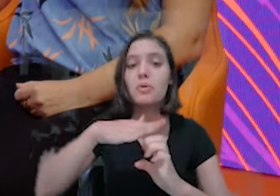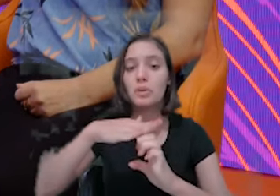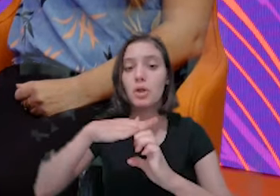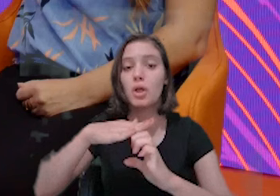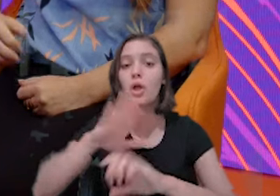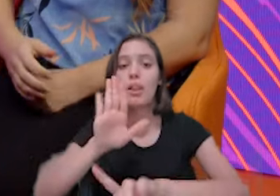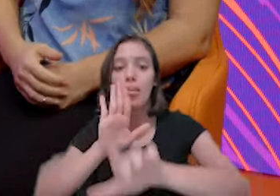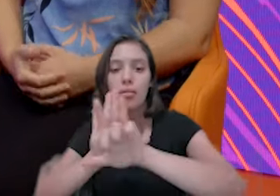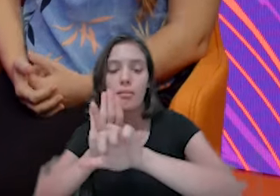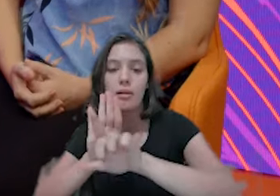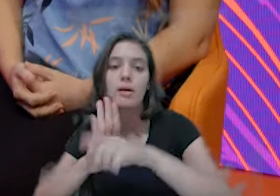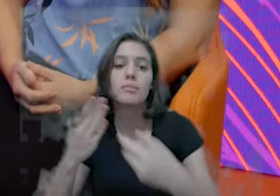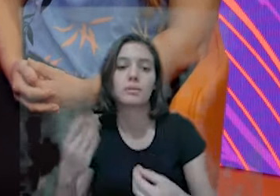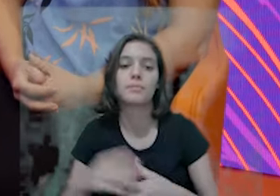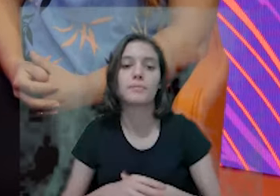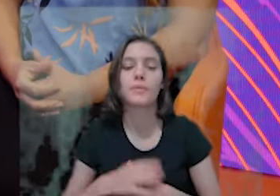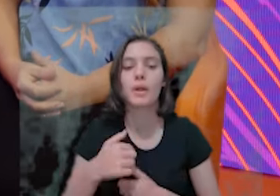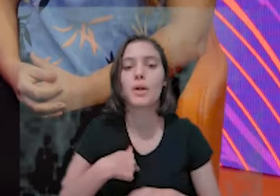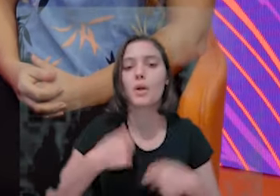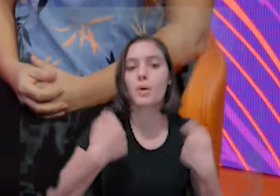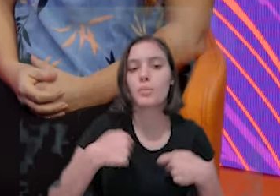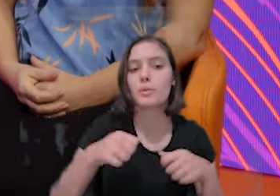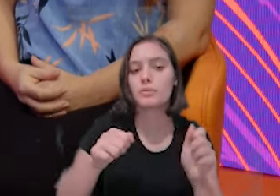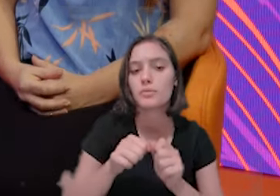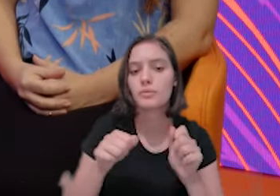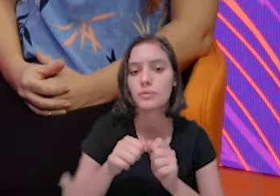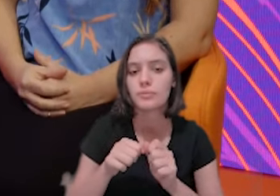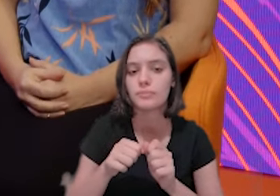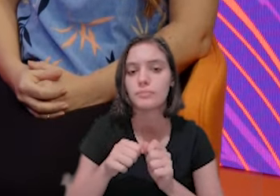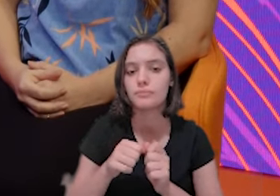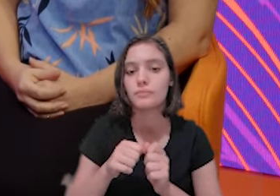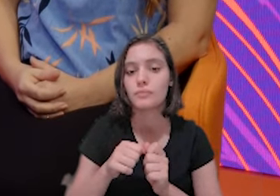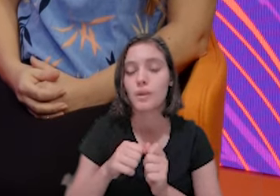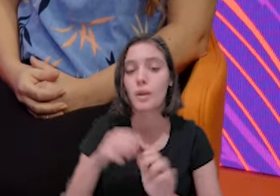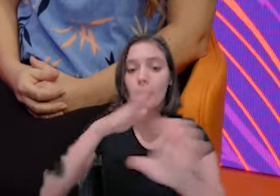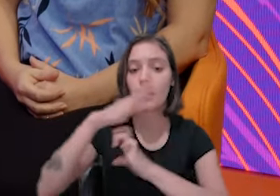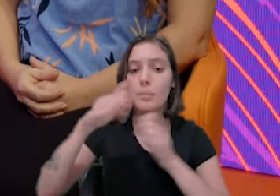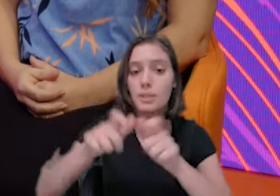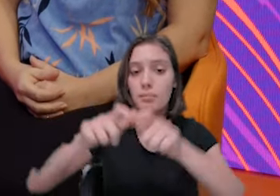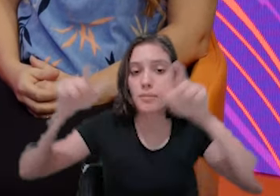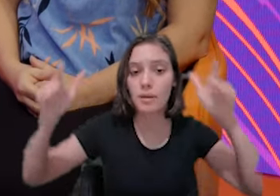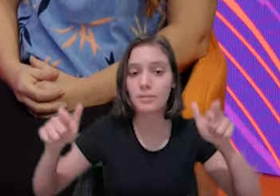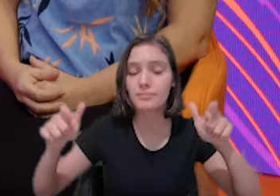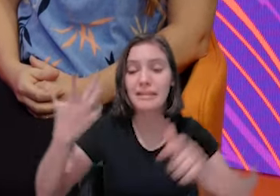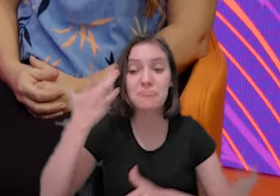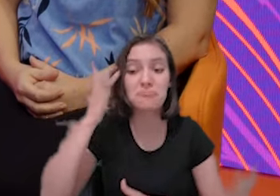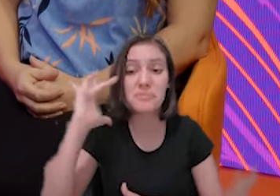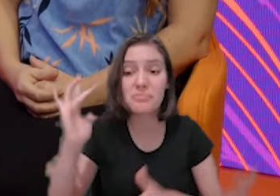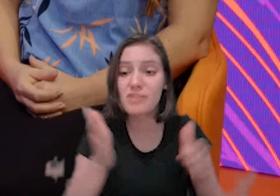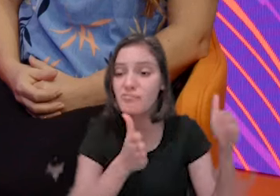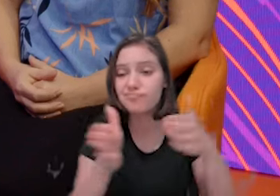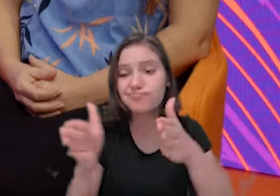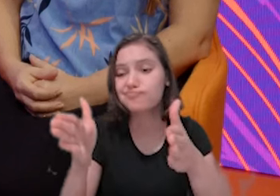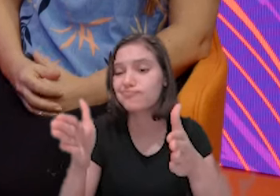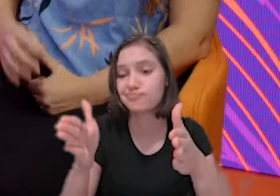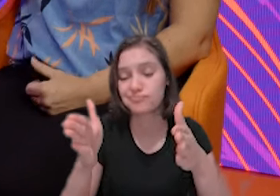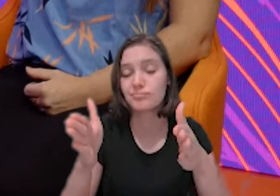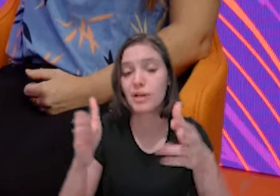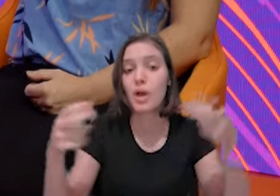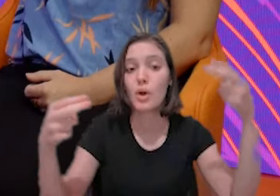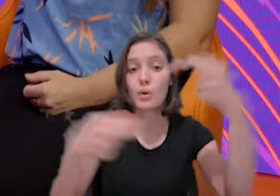cresça. Então, não sabem qual é o caminho. Então, o SEBRAE significou muito, muito, lá no Centro de Imigrantes.